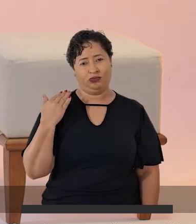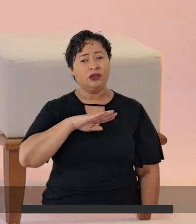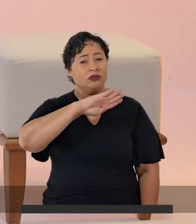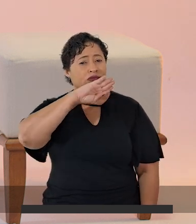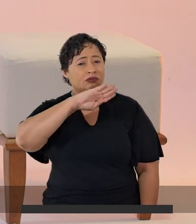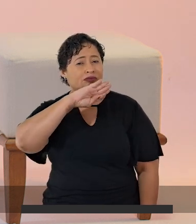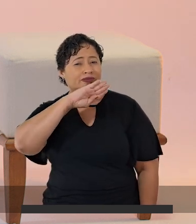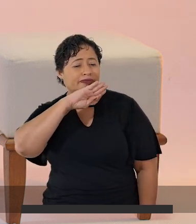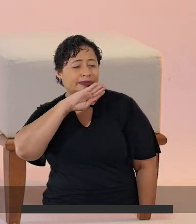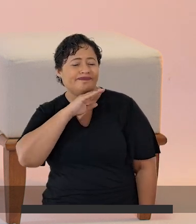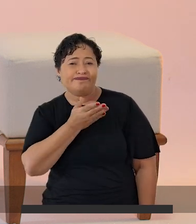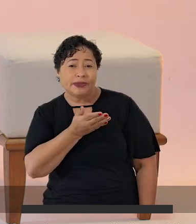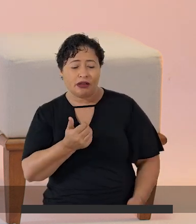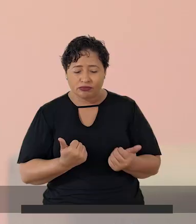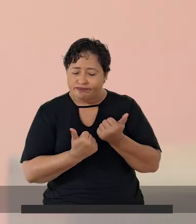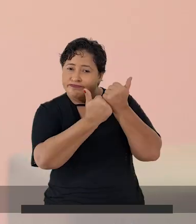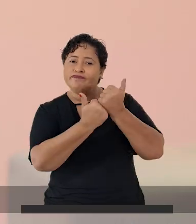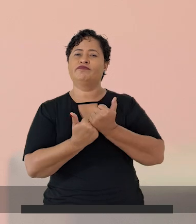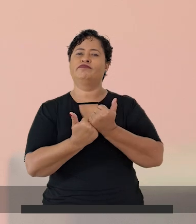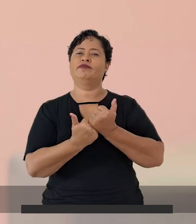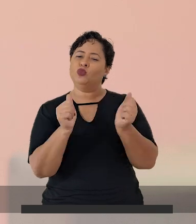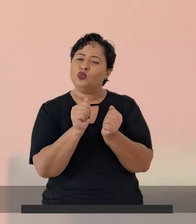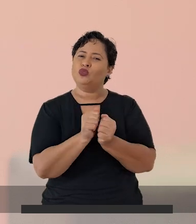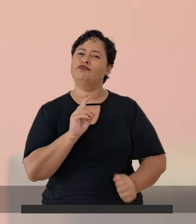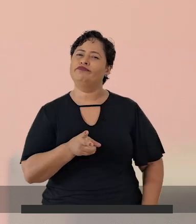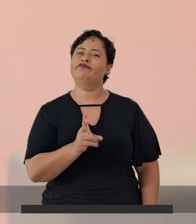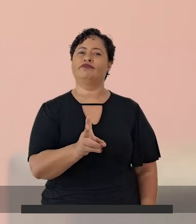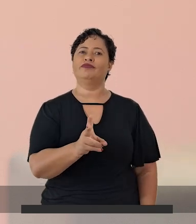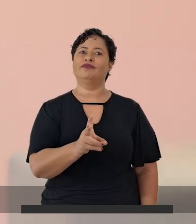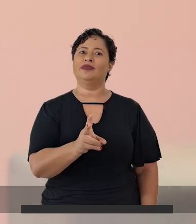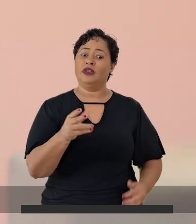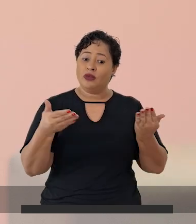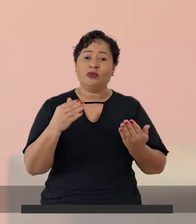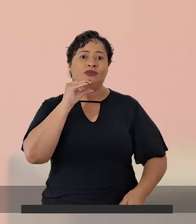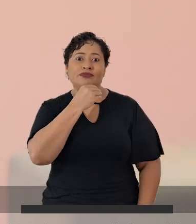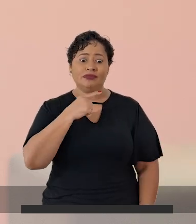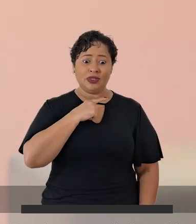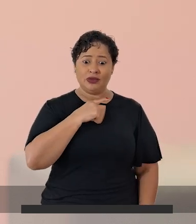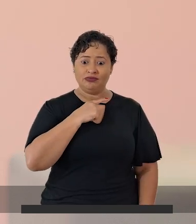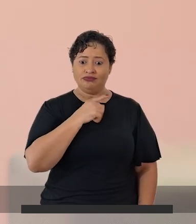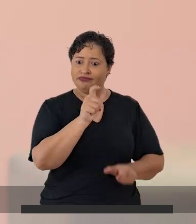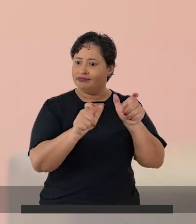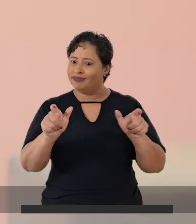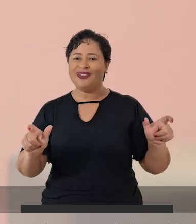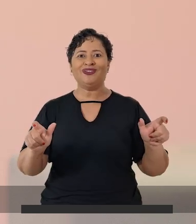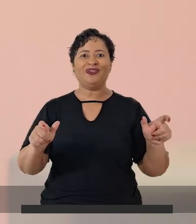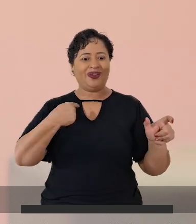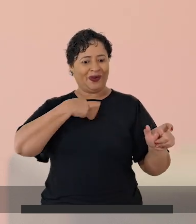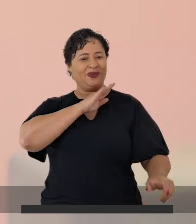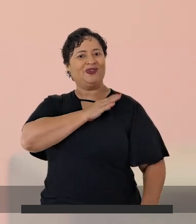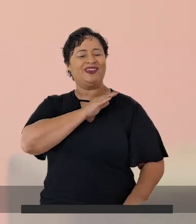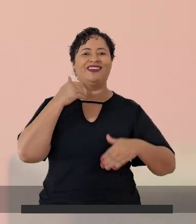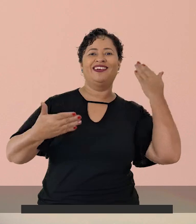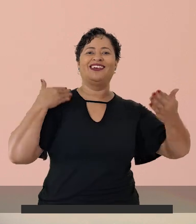mais, tipo, torcia por mim, estava ali. E ver que tem outras pessoas ainda me enche, assim, meu coração de alegria.